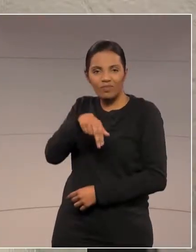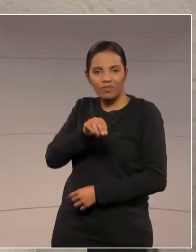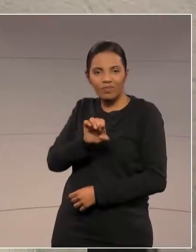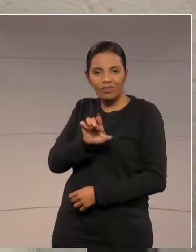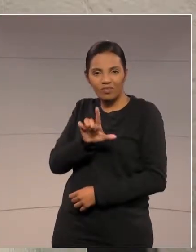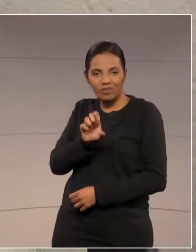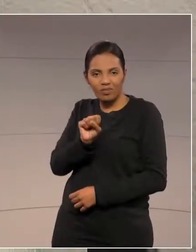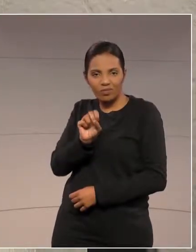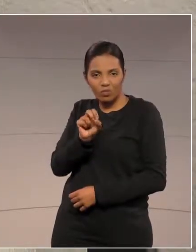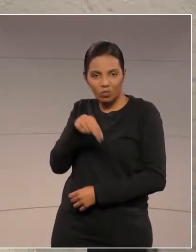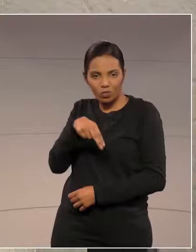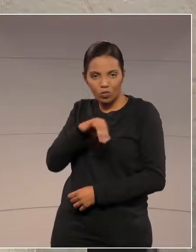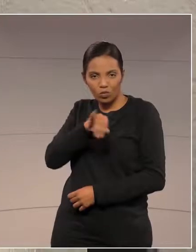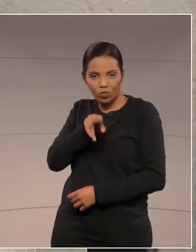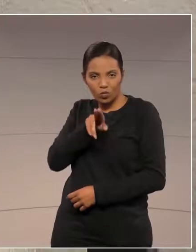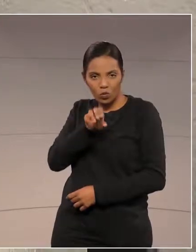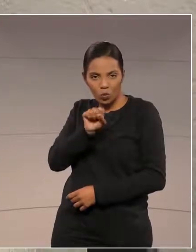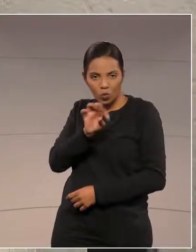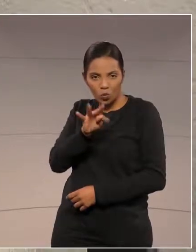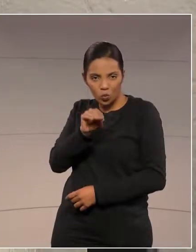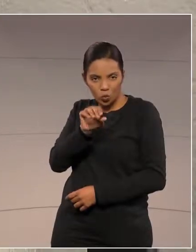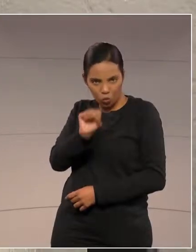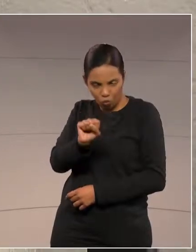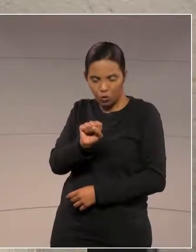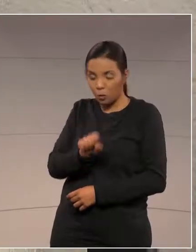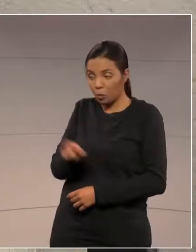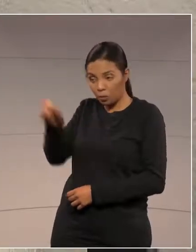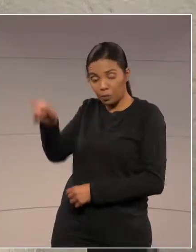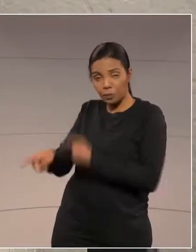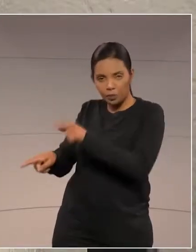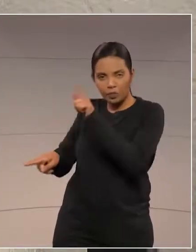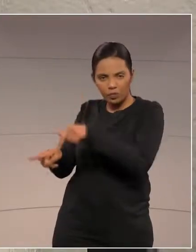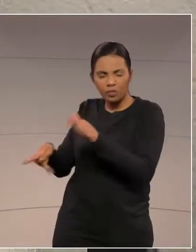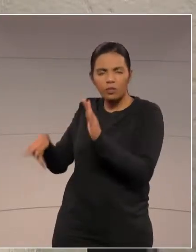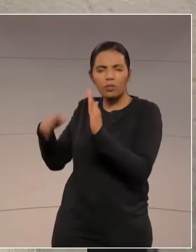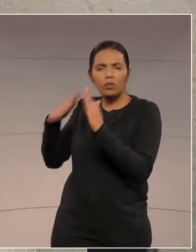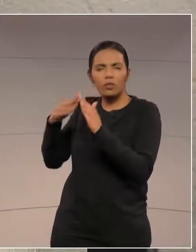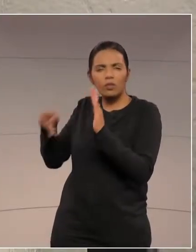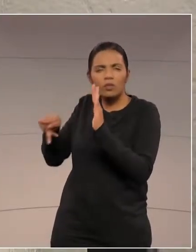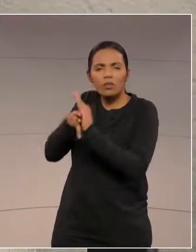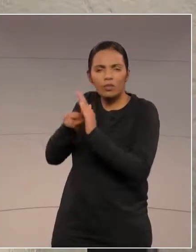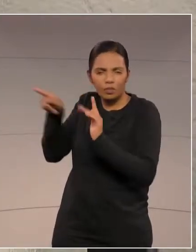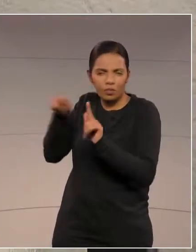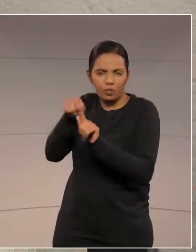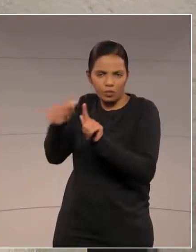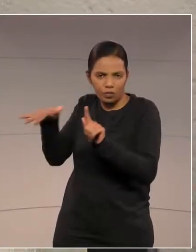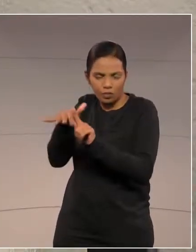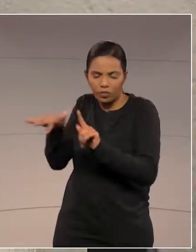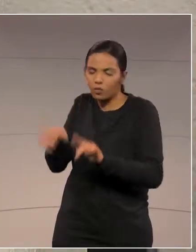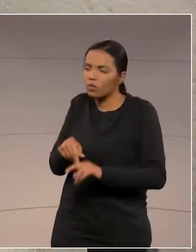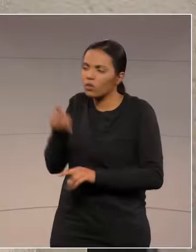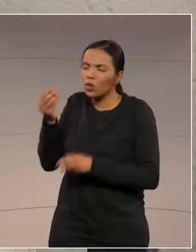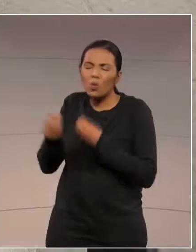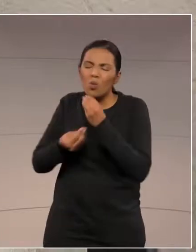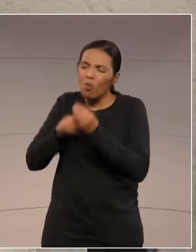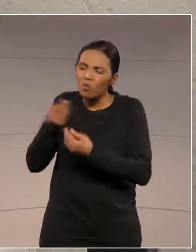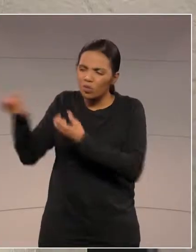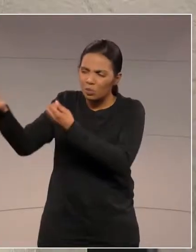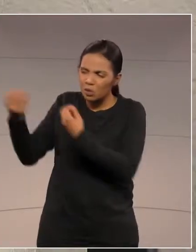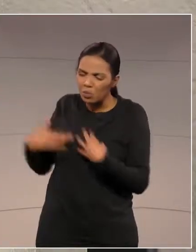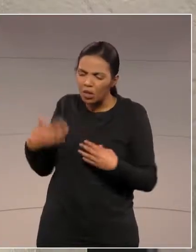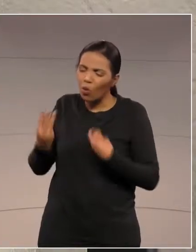balsa F. Andres, e o Justus poderá me dar uma lição depois. Como é que ela joga essa água toda